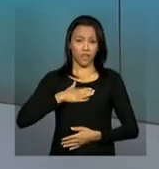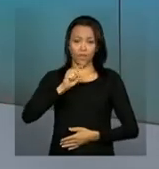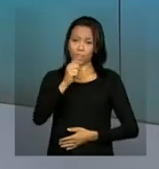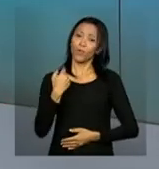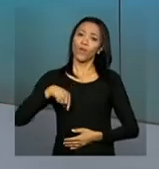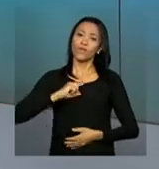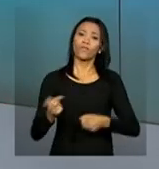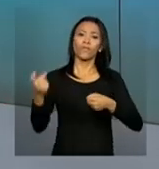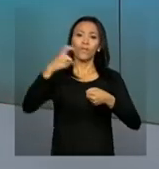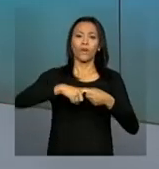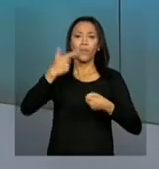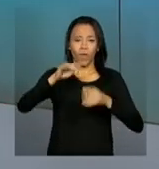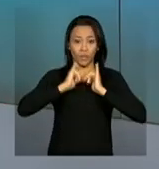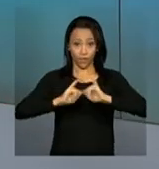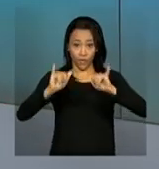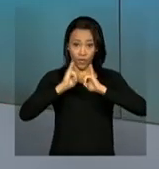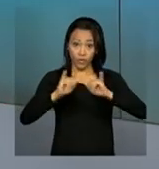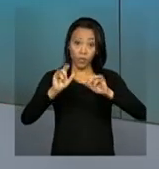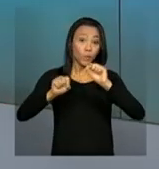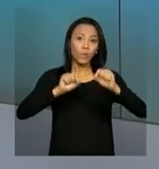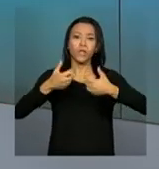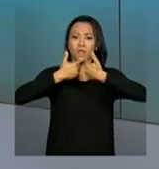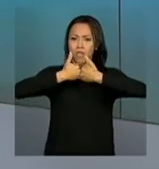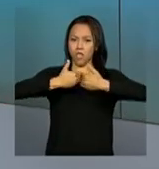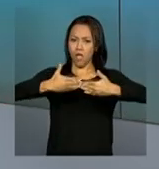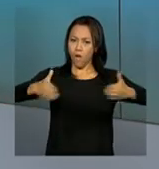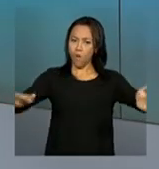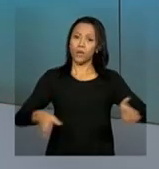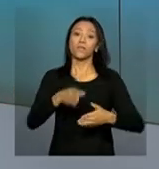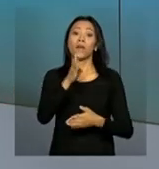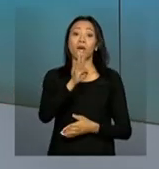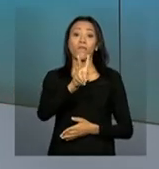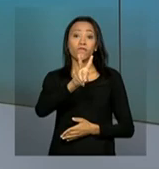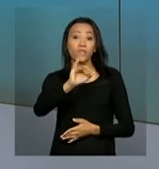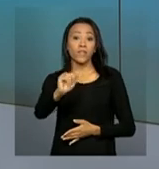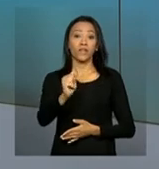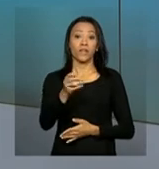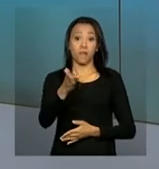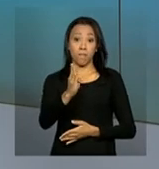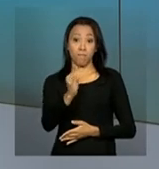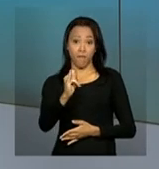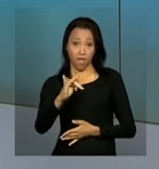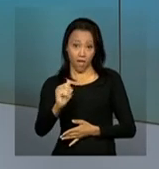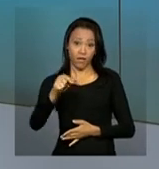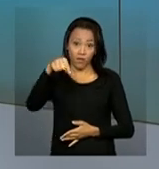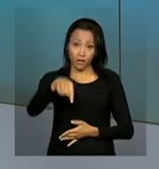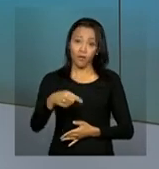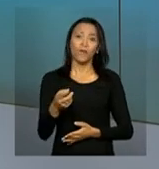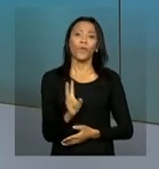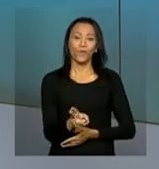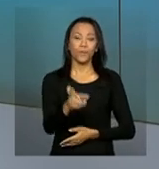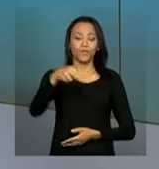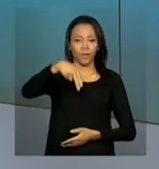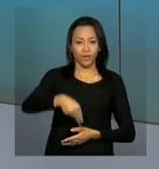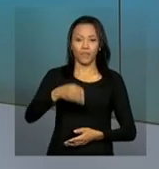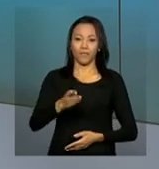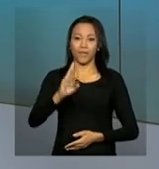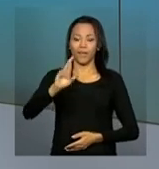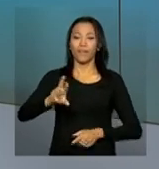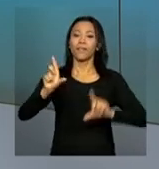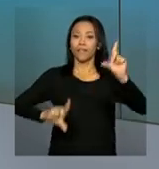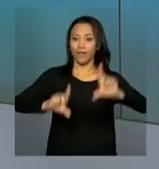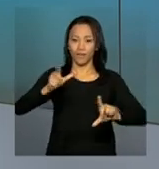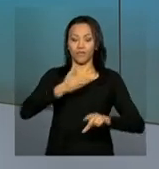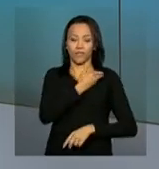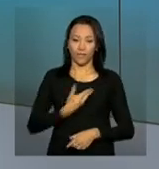pouco a gente volta com outras informações sobre a inauguração da via expressa Bahia de Todos os Santos. Continue com a gente aqui na